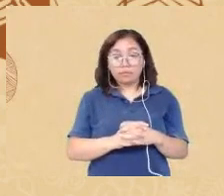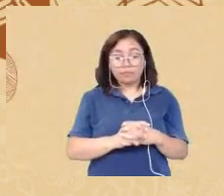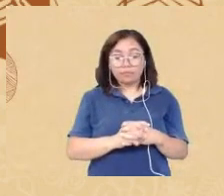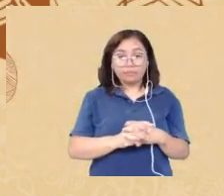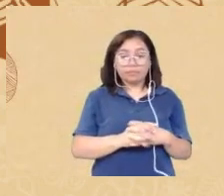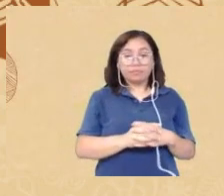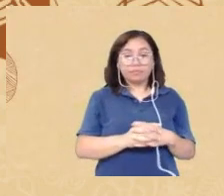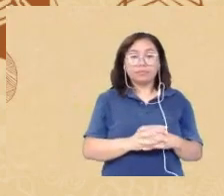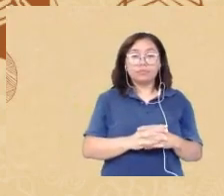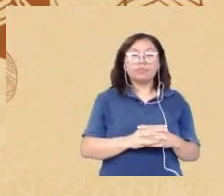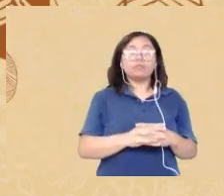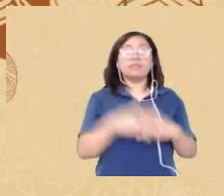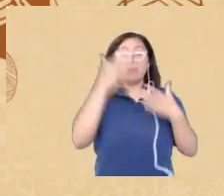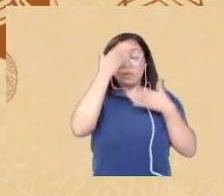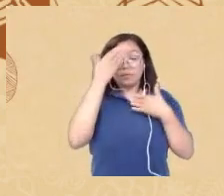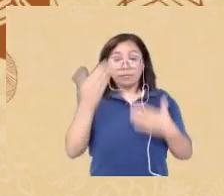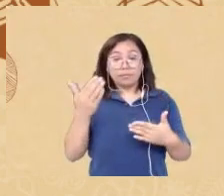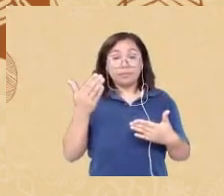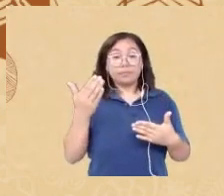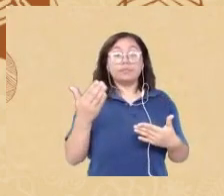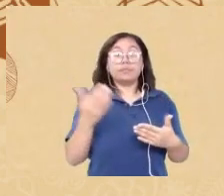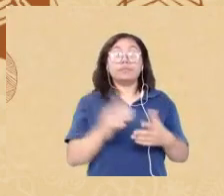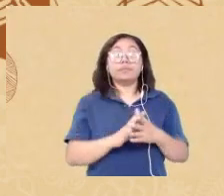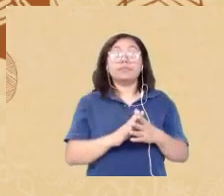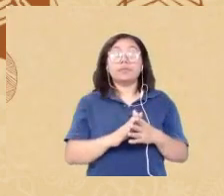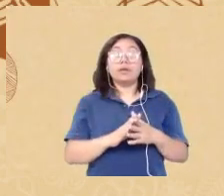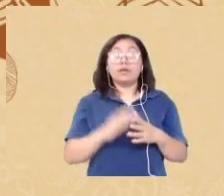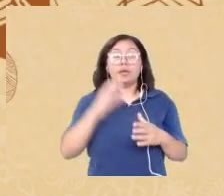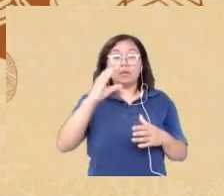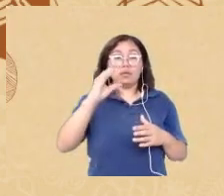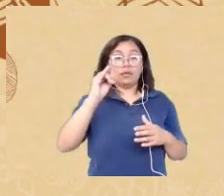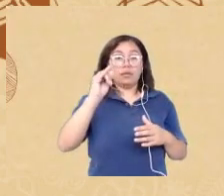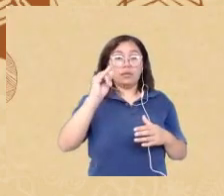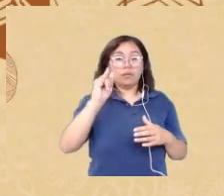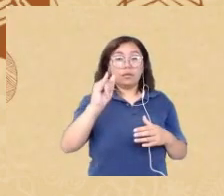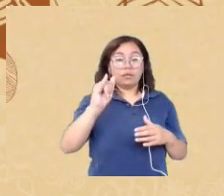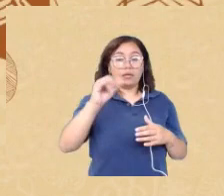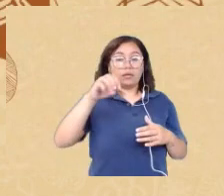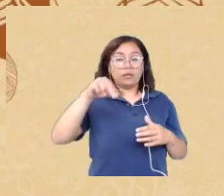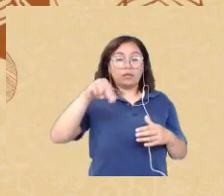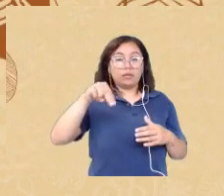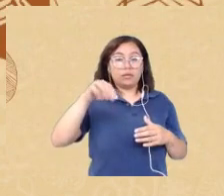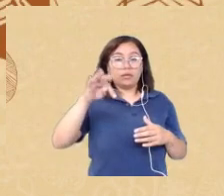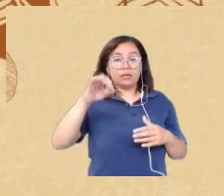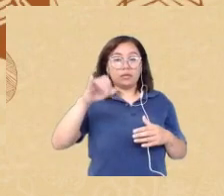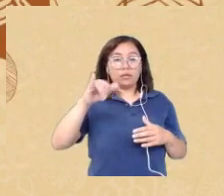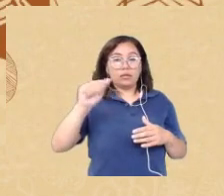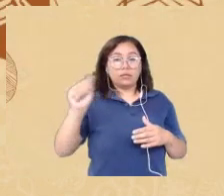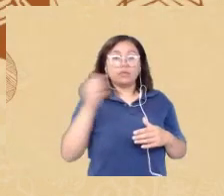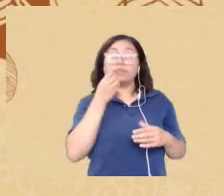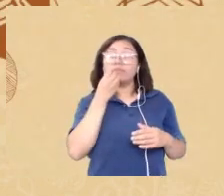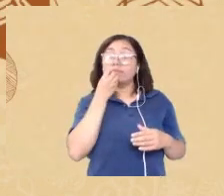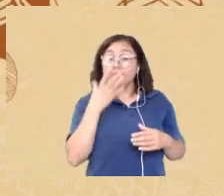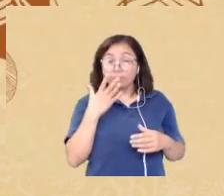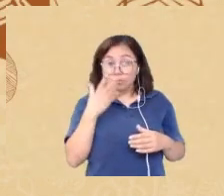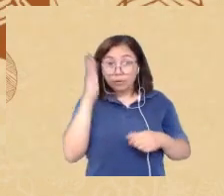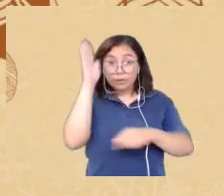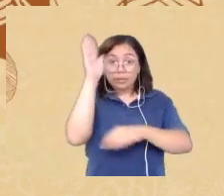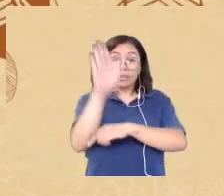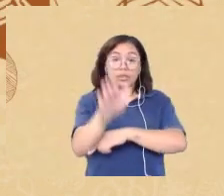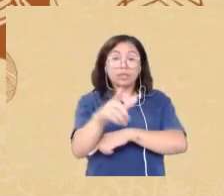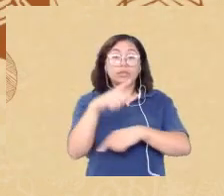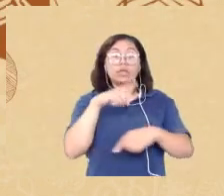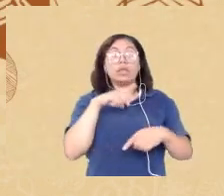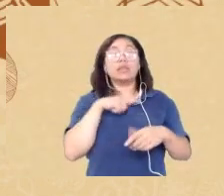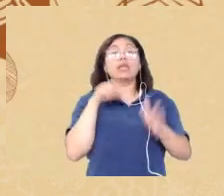obrigada Cíntia por favor Oi gente boa tarde eu tenho perguntas para o